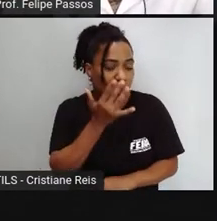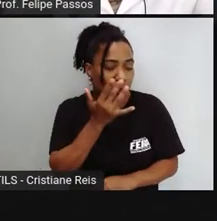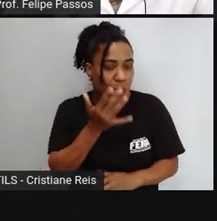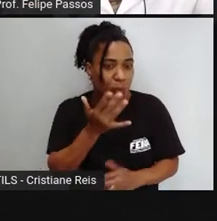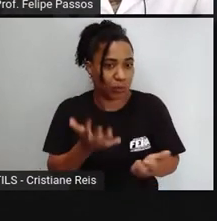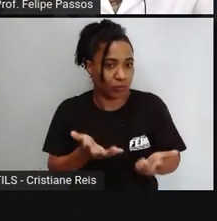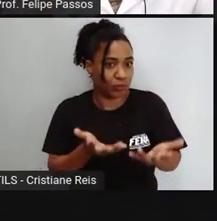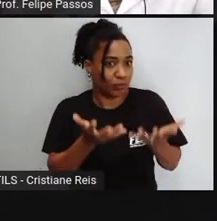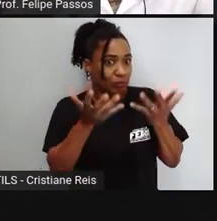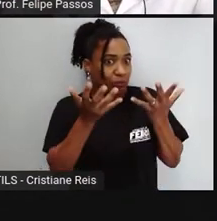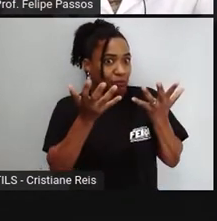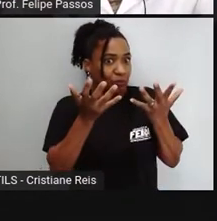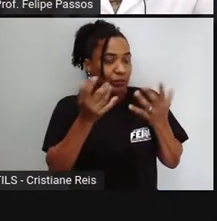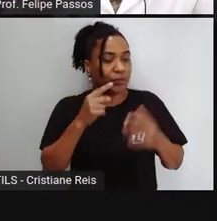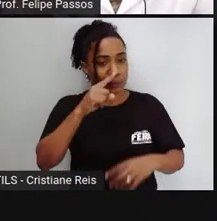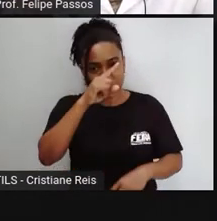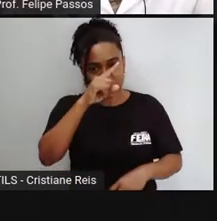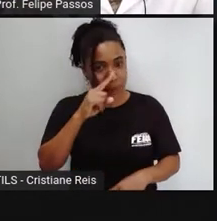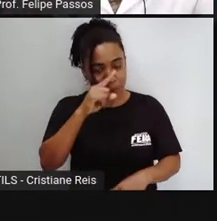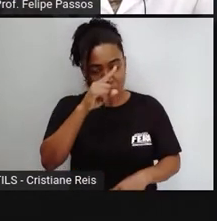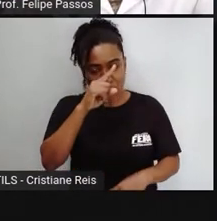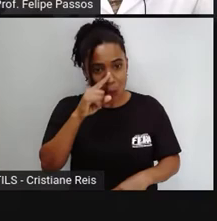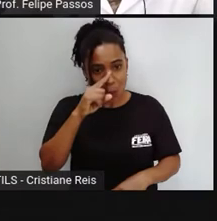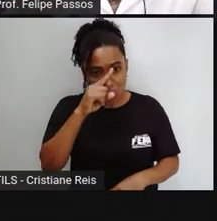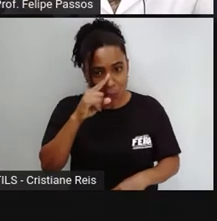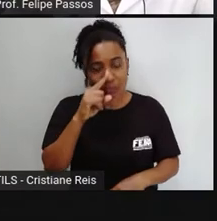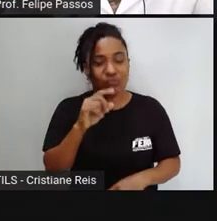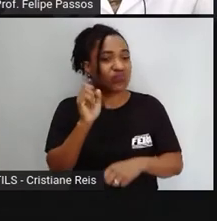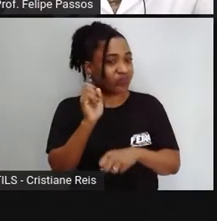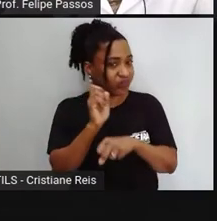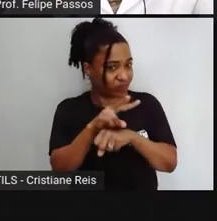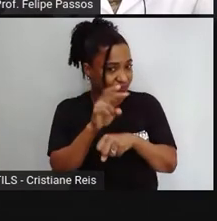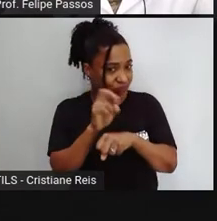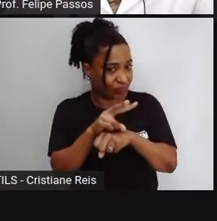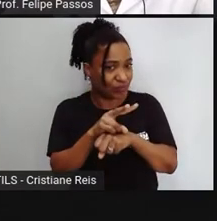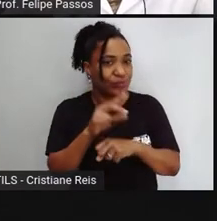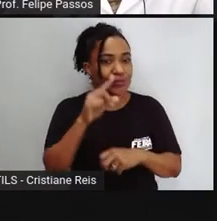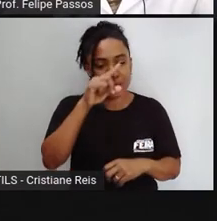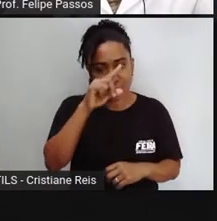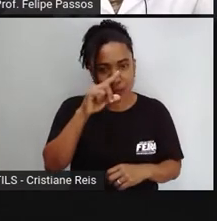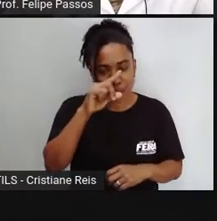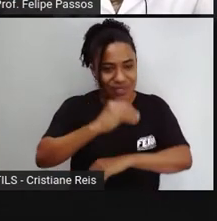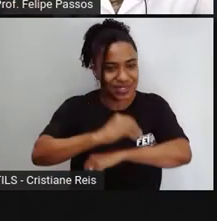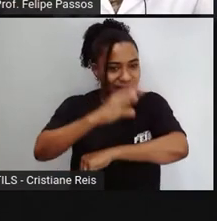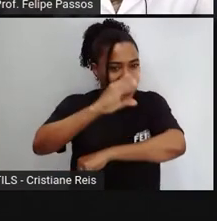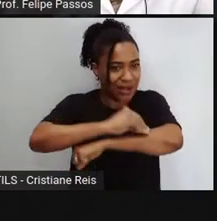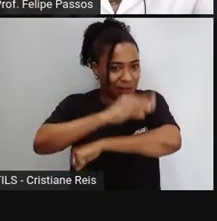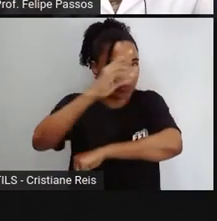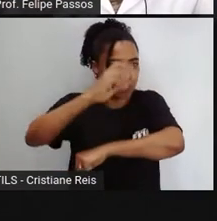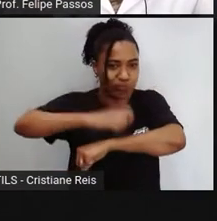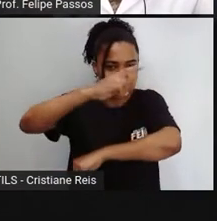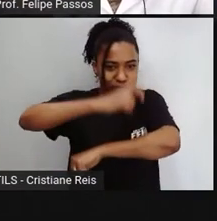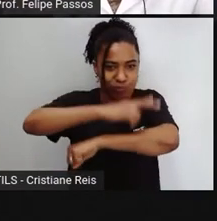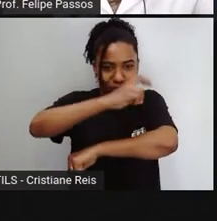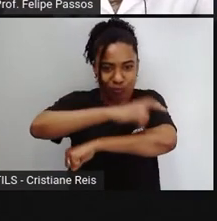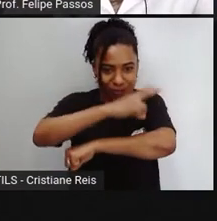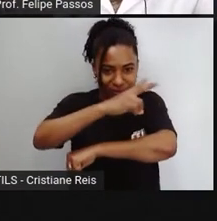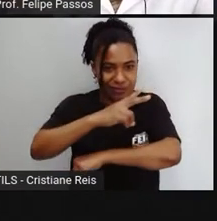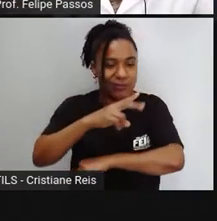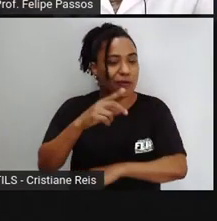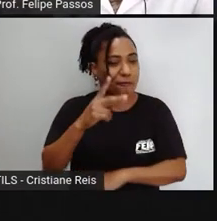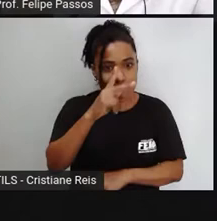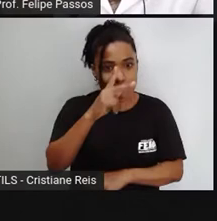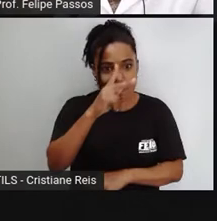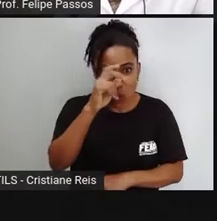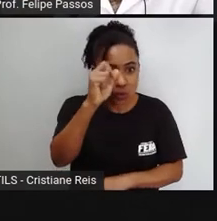alertar, ó, cuidado comigo, eu sou venenoso. Então, esses sapos, pererecas e rãs com as cores bem fortes,